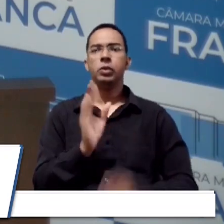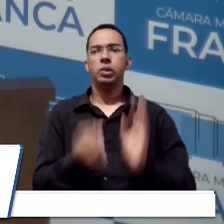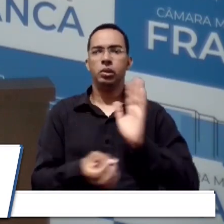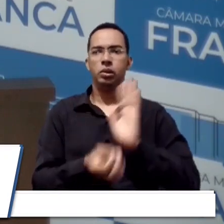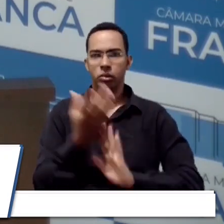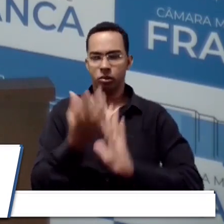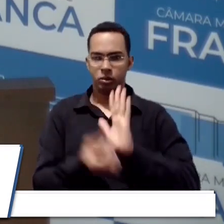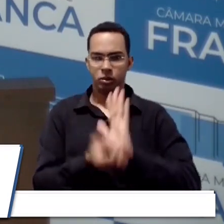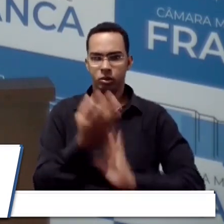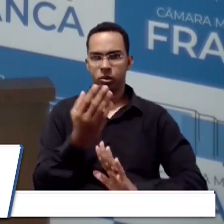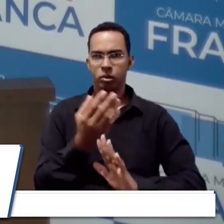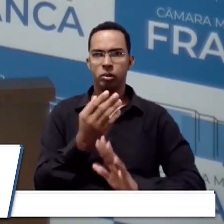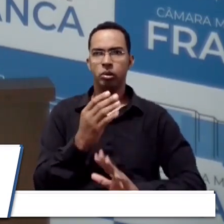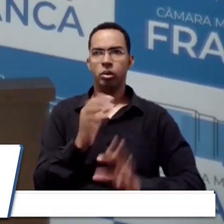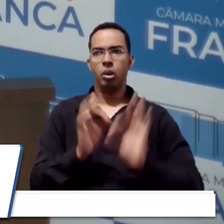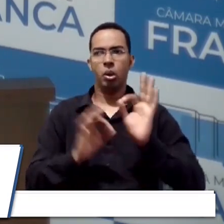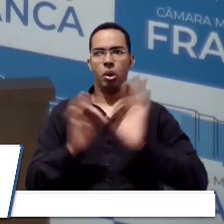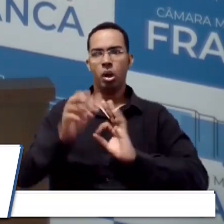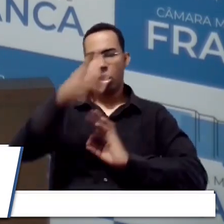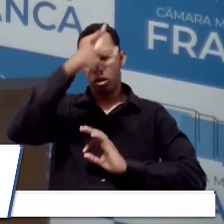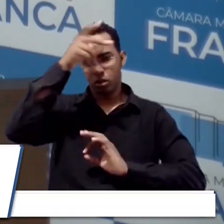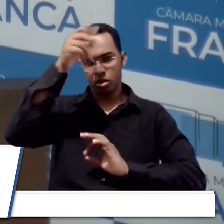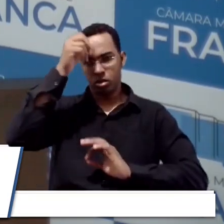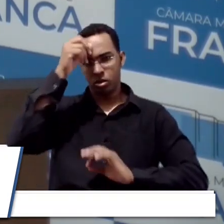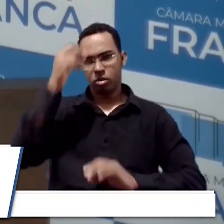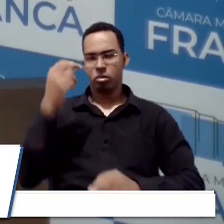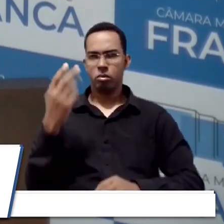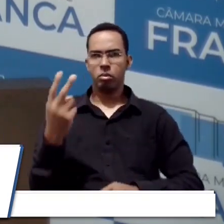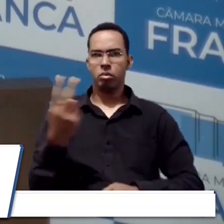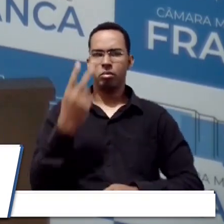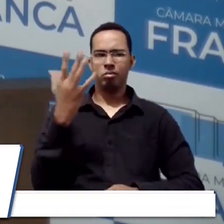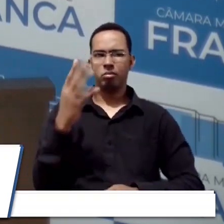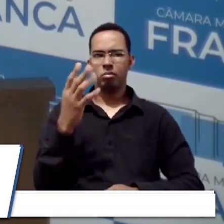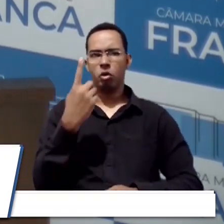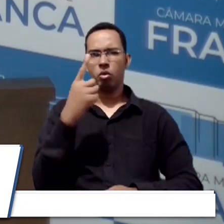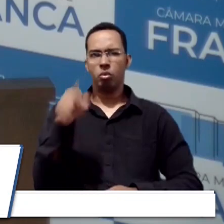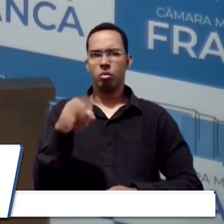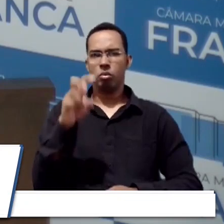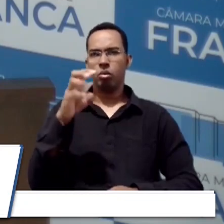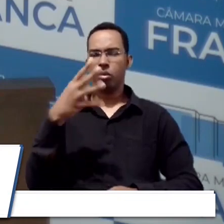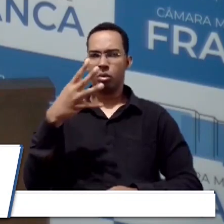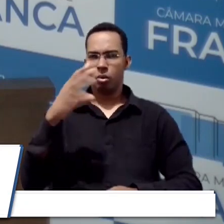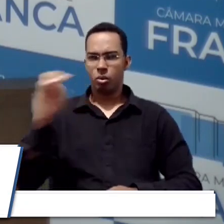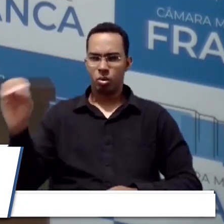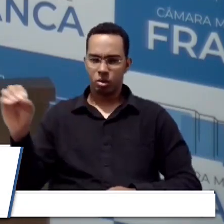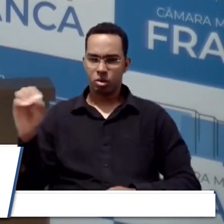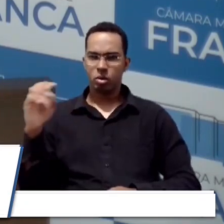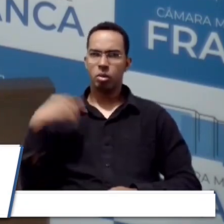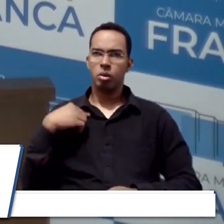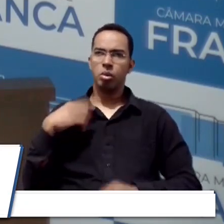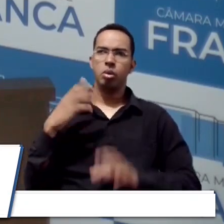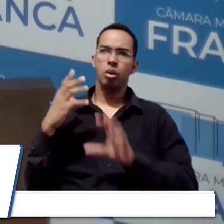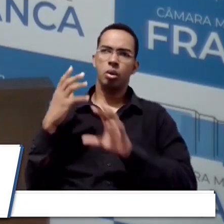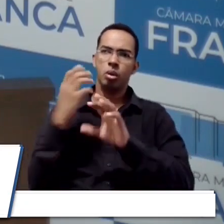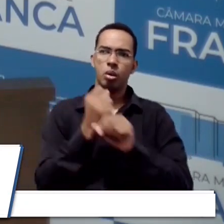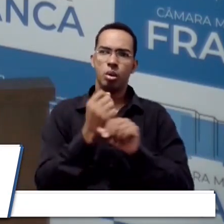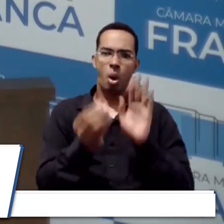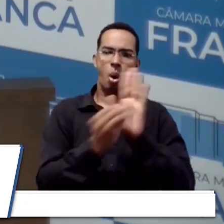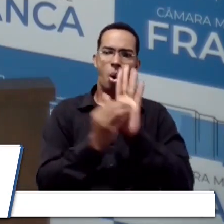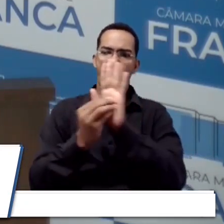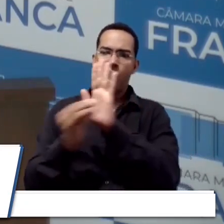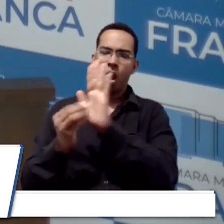pelo planejamento da Prefeitura, num valor de mais ou menos 1 milhão e 400. E nós estamos reunindo essas emendas,